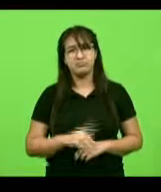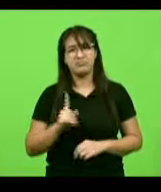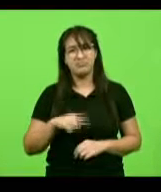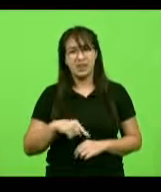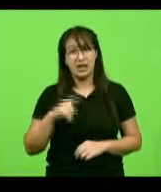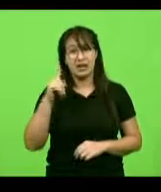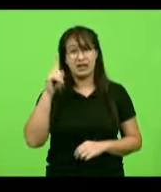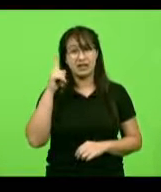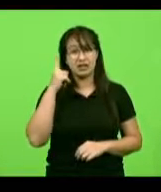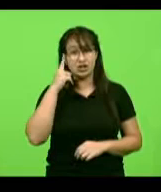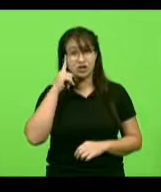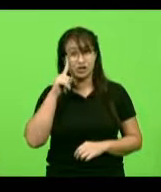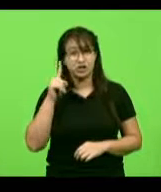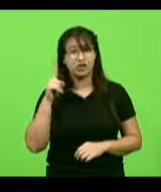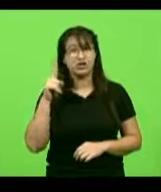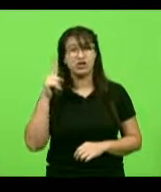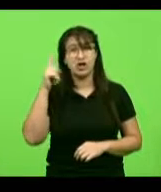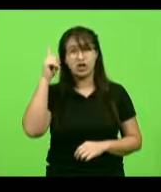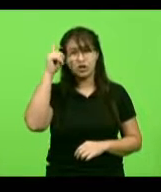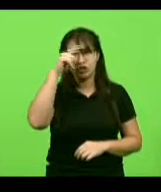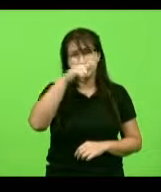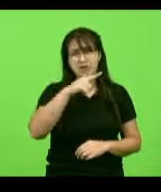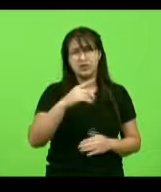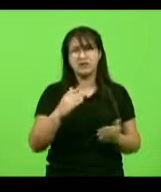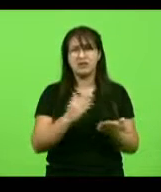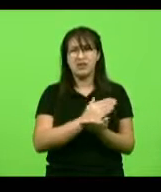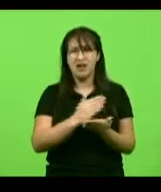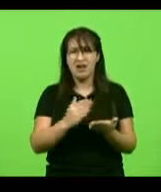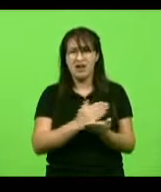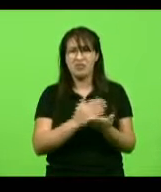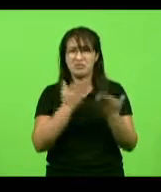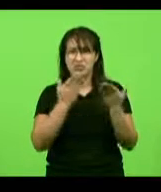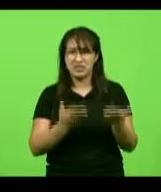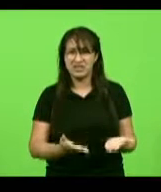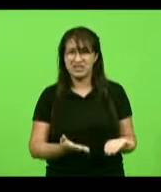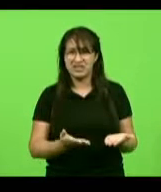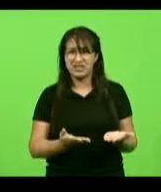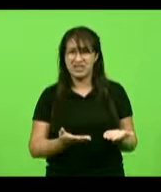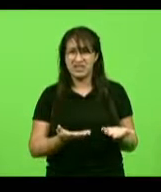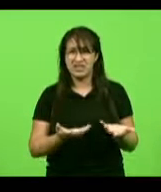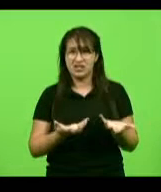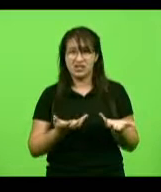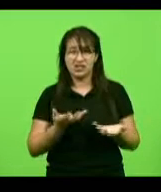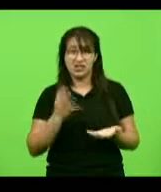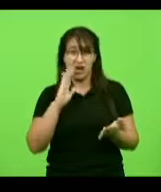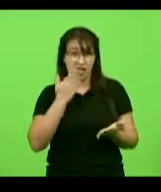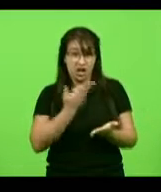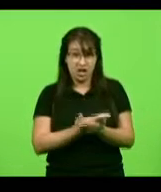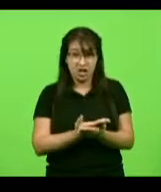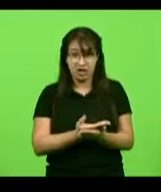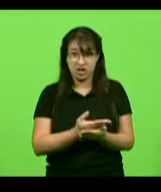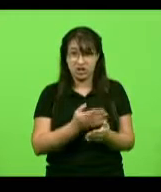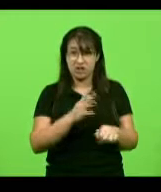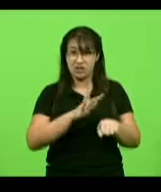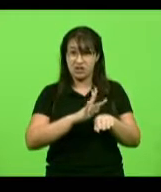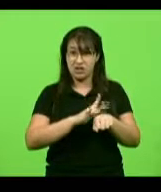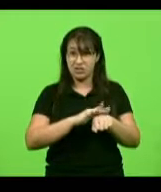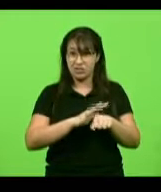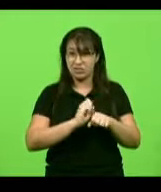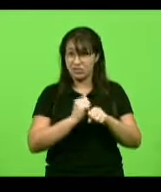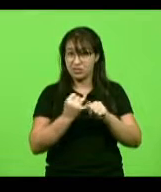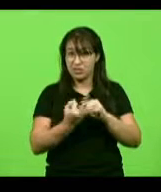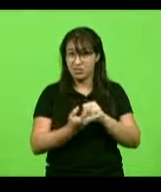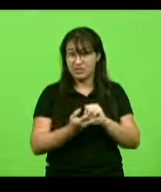onde ainda persiste a negação, muita gente ainda negando a doença num período em que nós